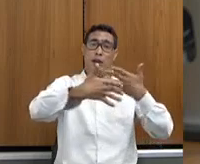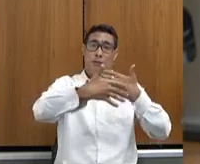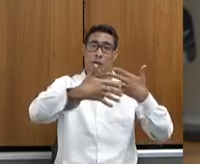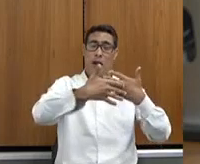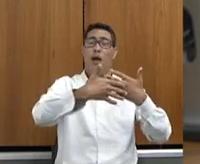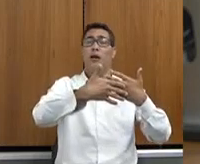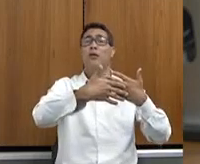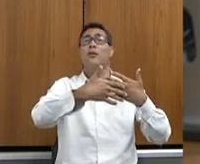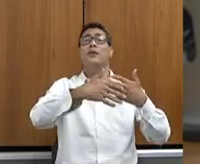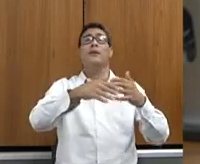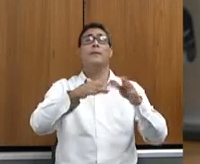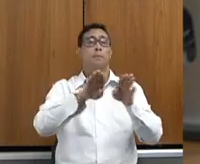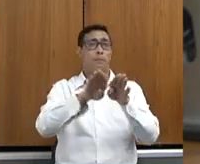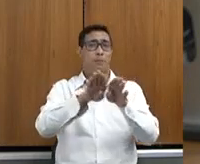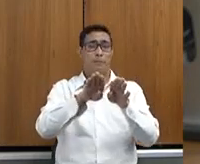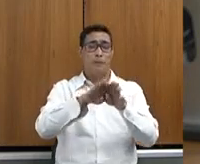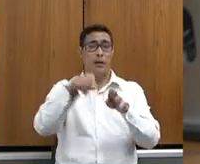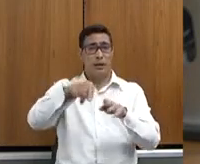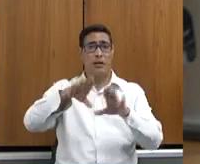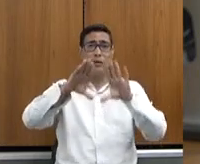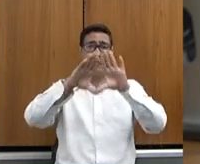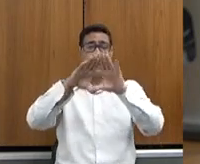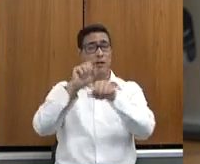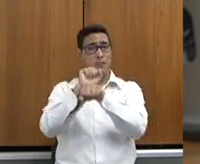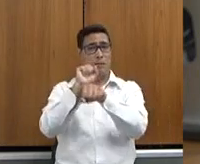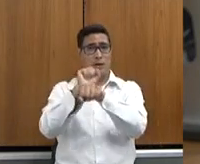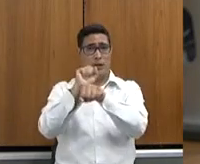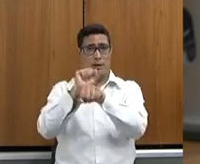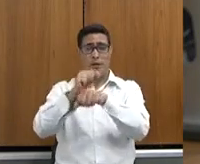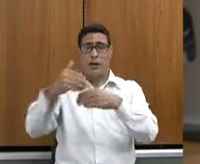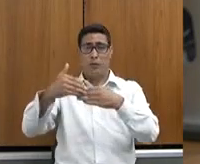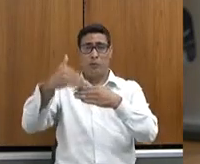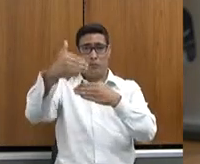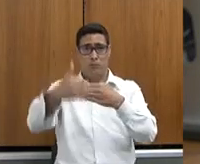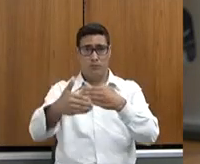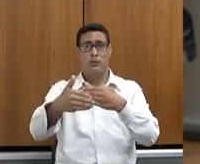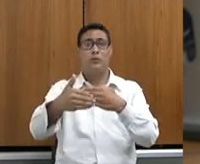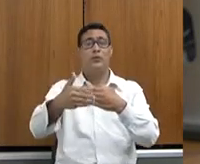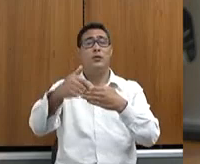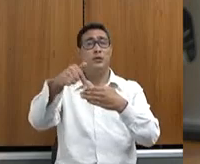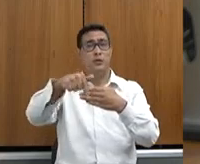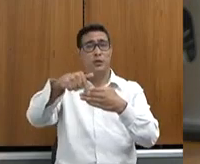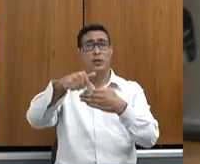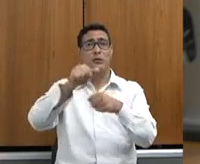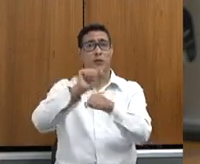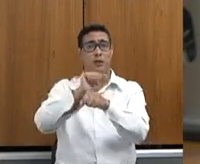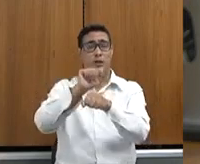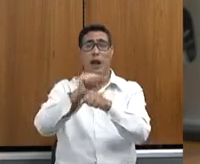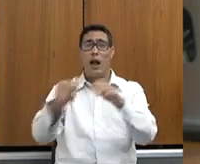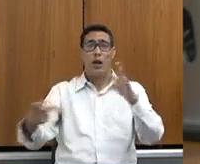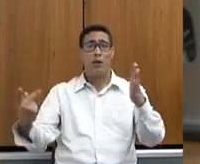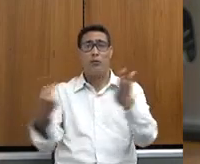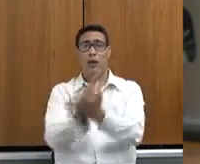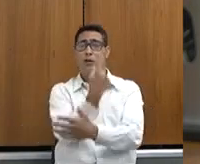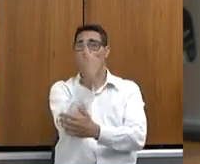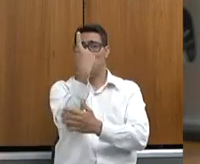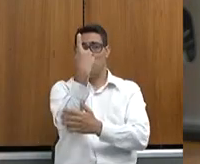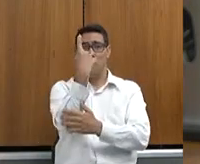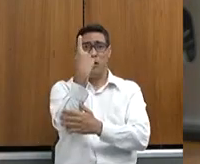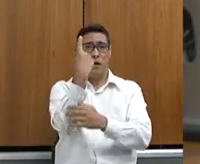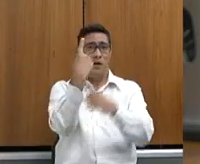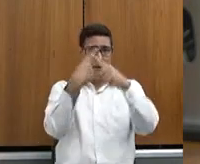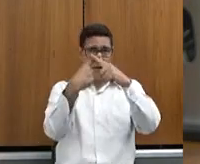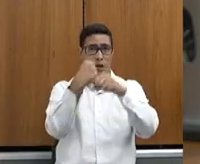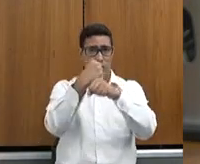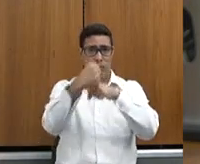Assembleia, e esperamos que no próximo mandato nós possamos fazer com que ela seja, não é uma vez por ano, não, viu, Otávio, nós conversamos para